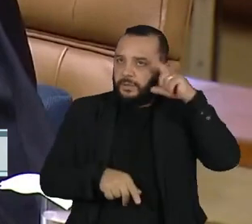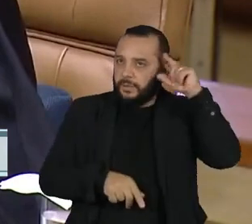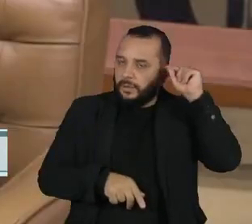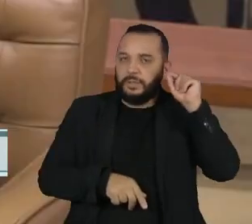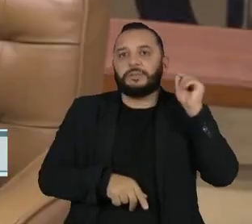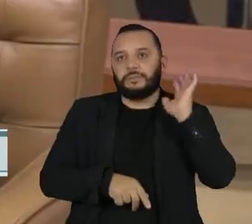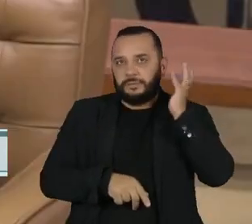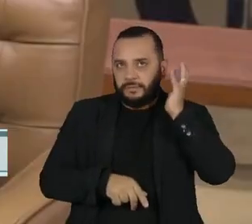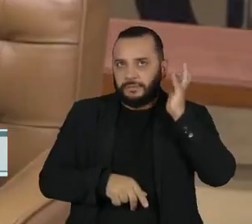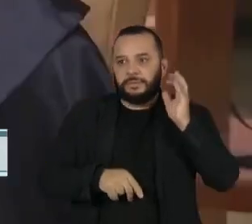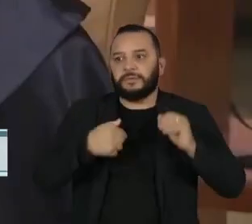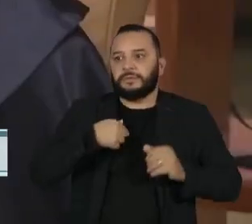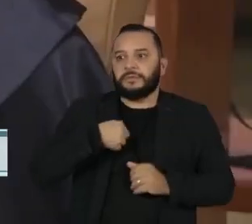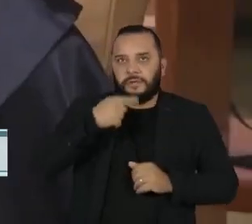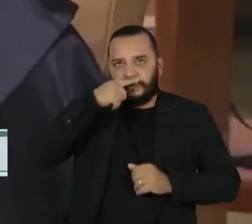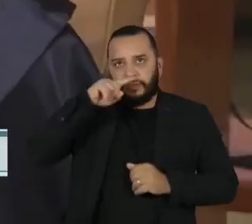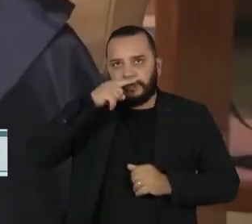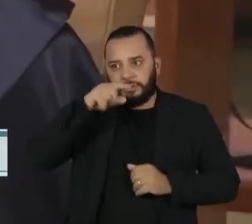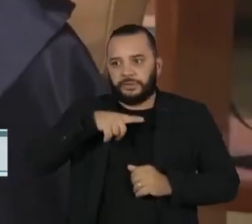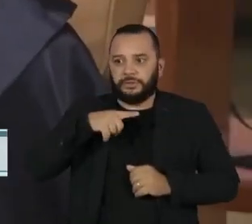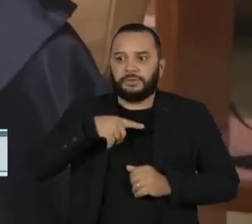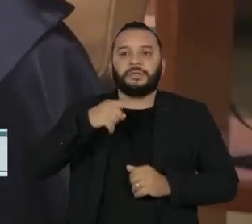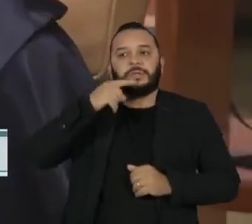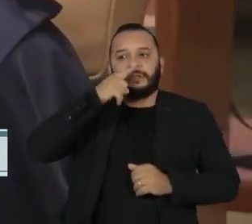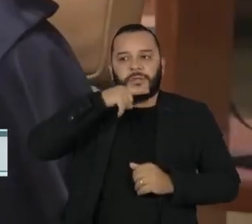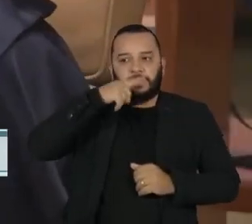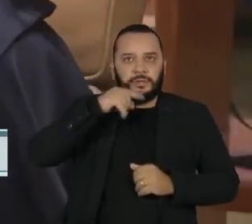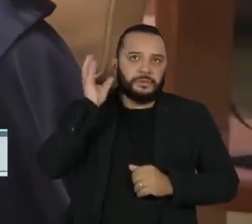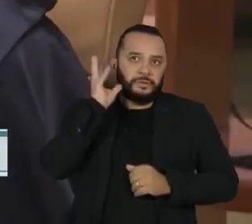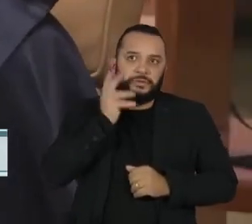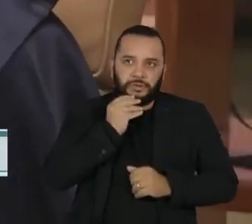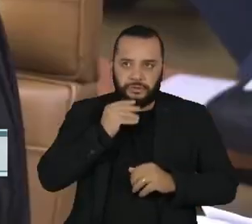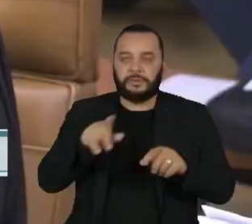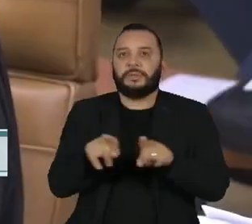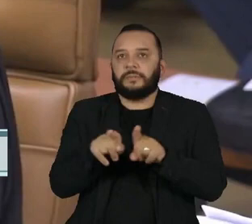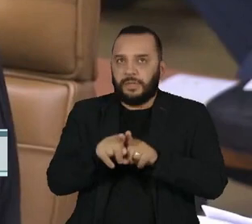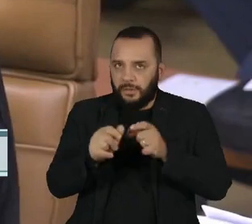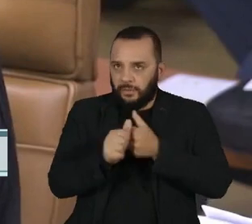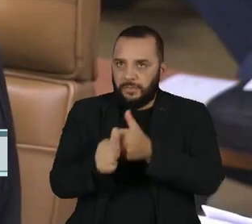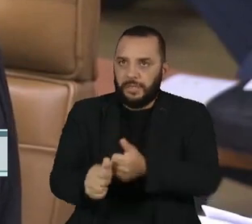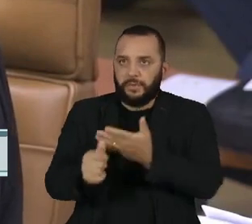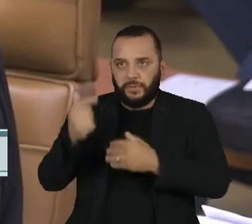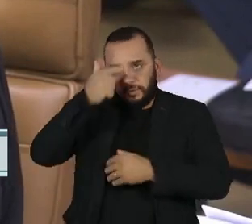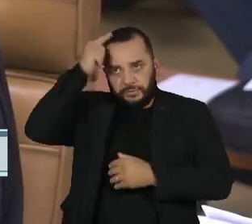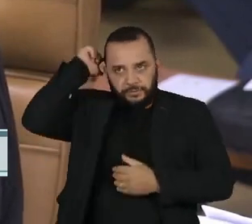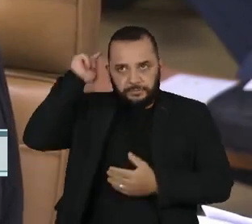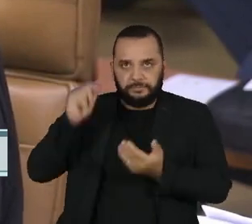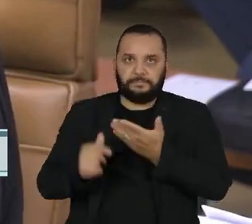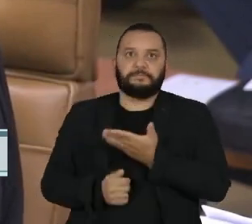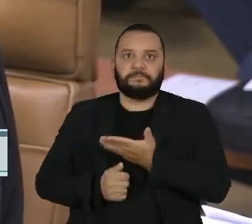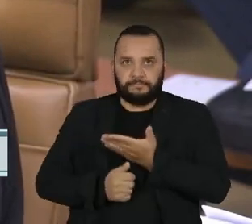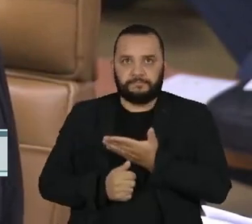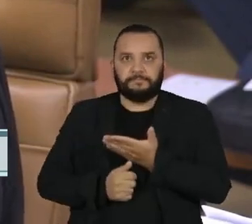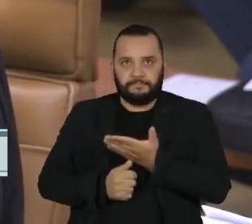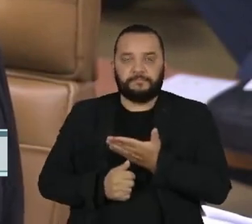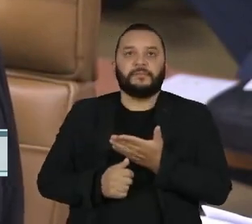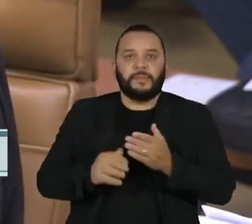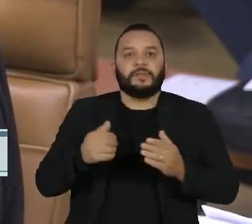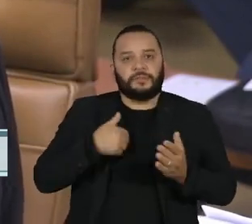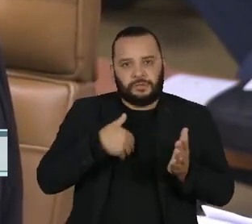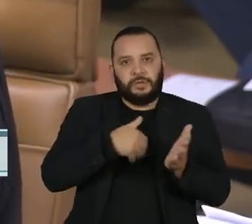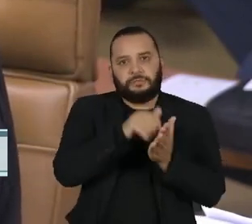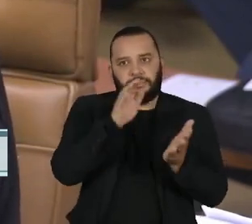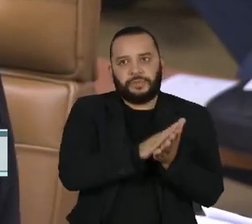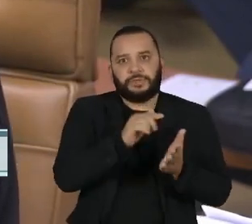Edson Fachin, Gilmar Mendes e Dias Toffoli também acompanharam o relator, Alexandre de Moraes. As penas variam